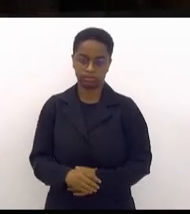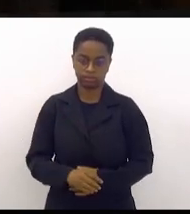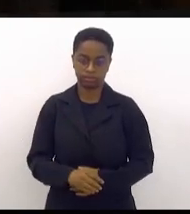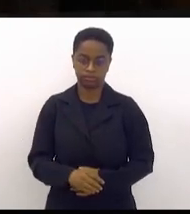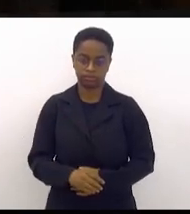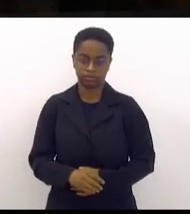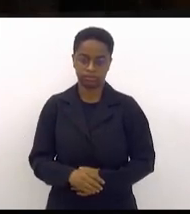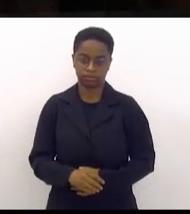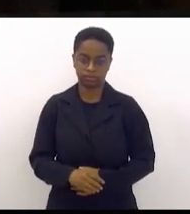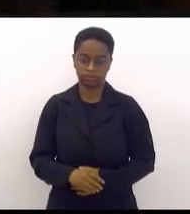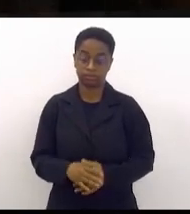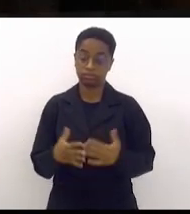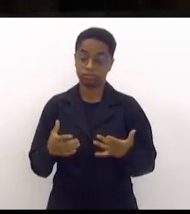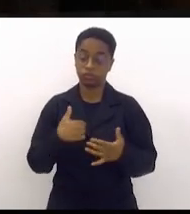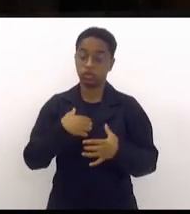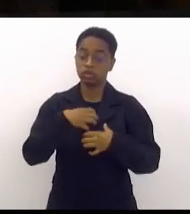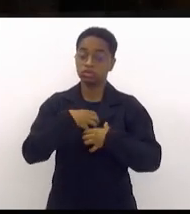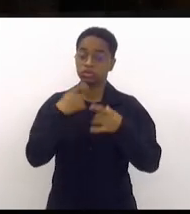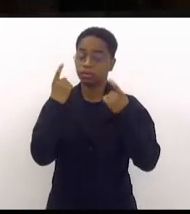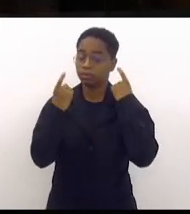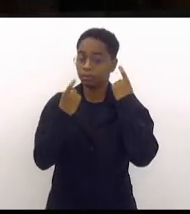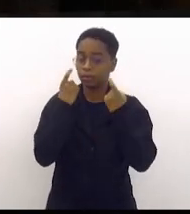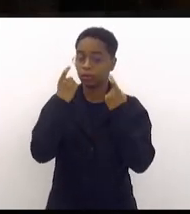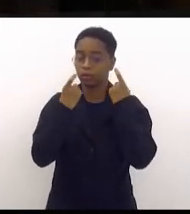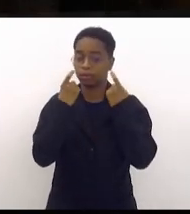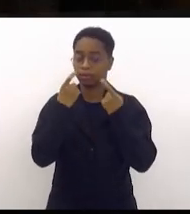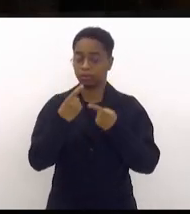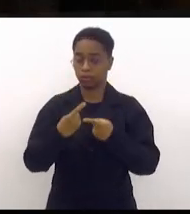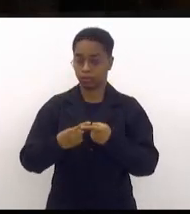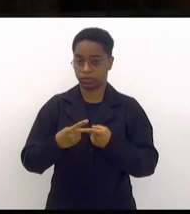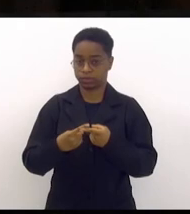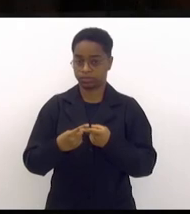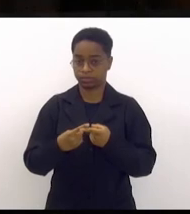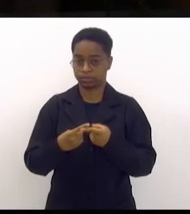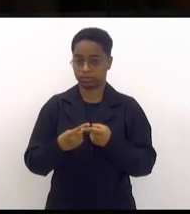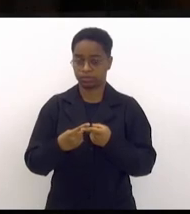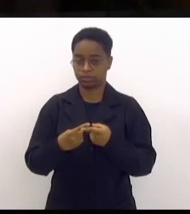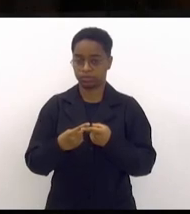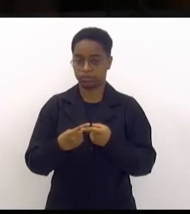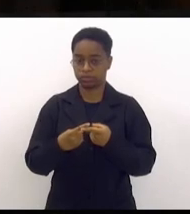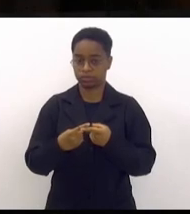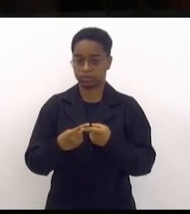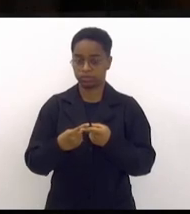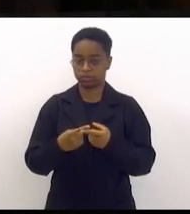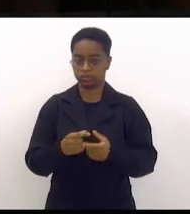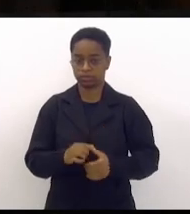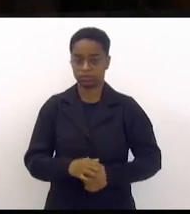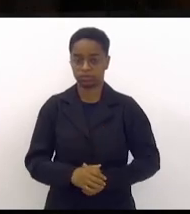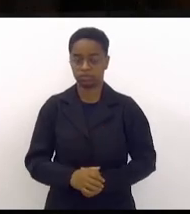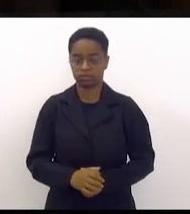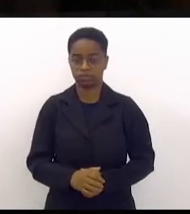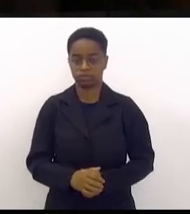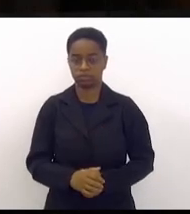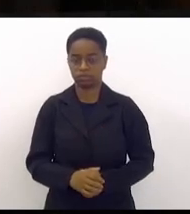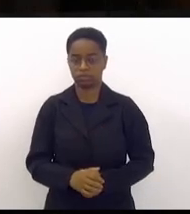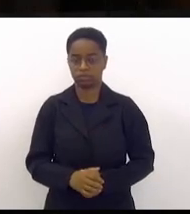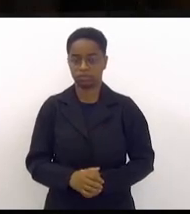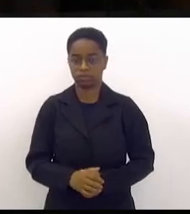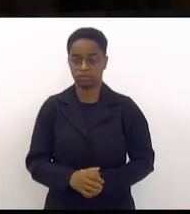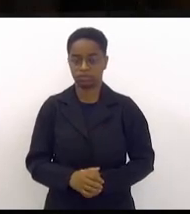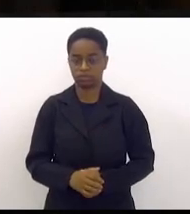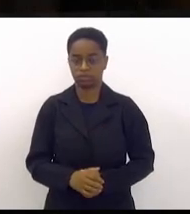e o que me preocupa, senhor presidente, é que cada vez mais eles